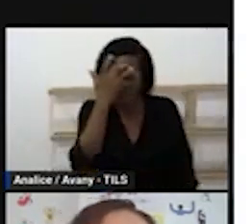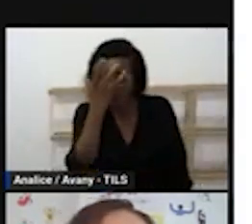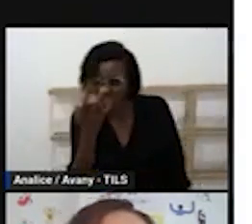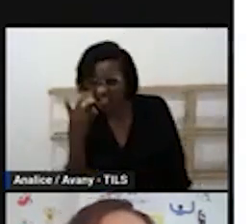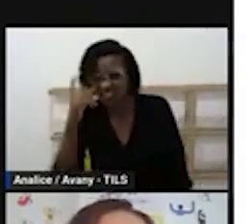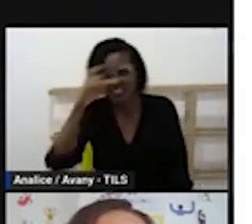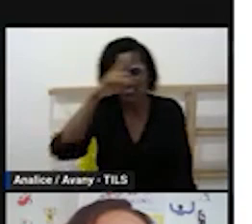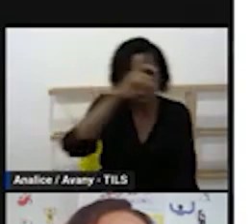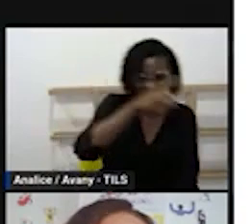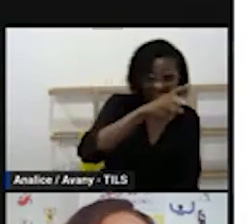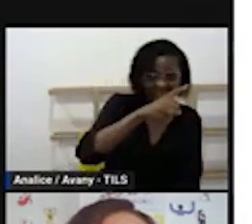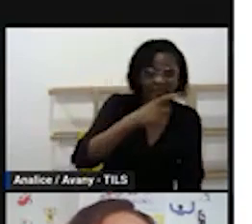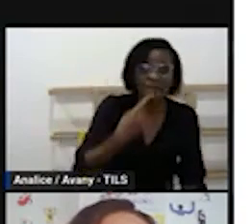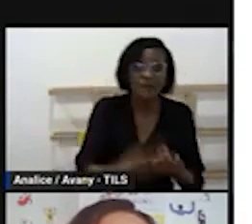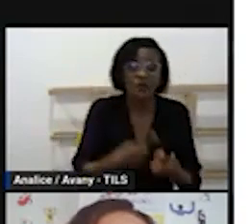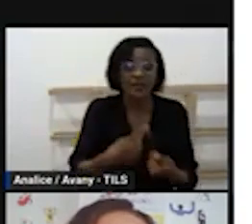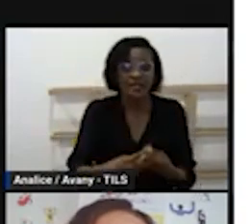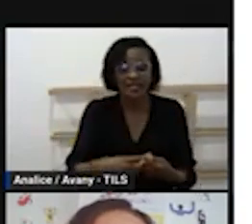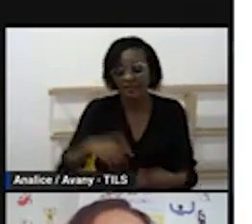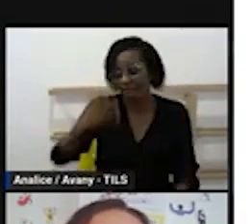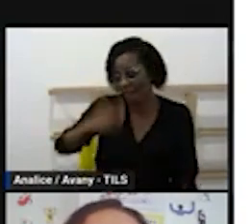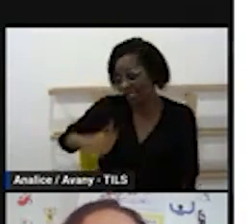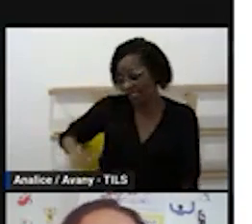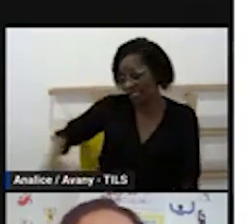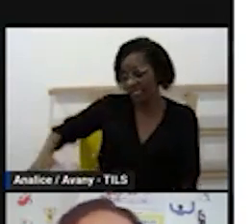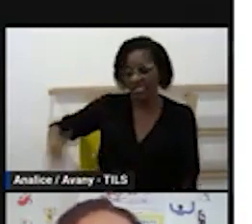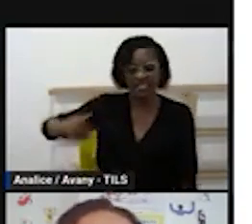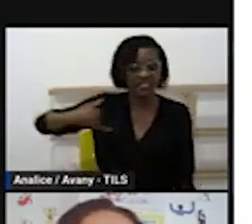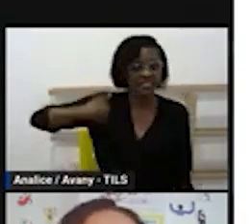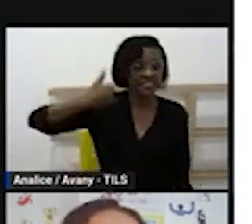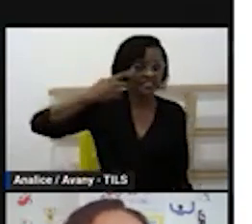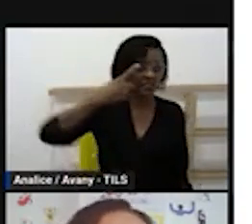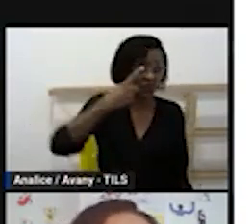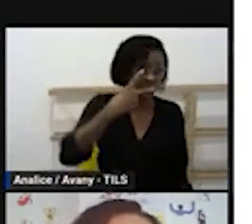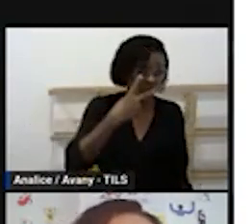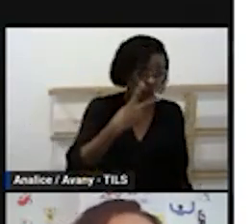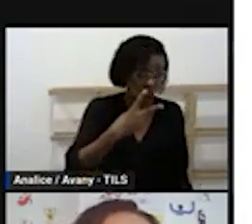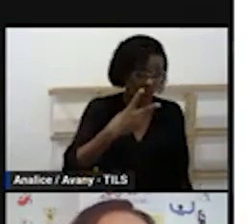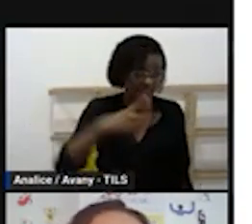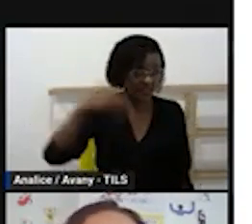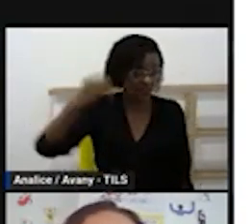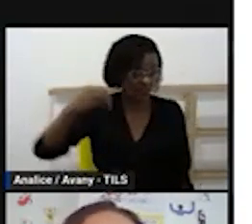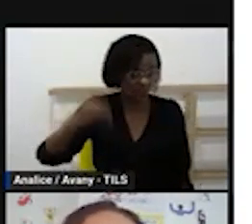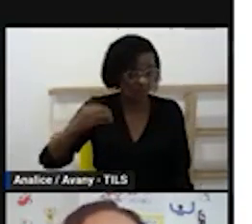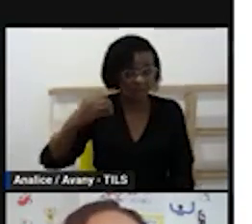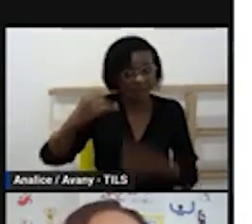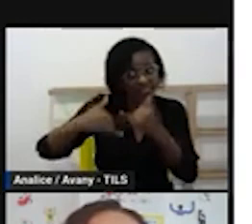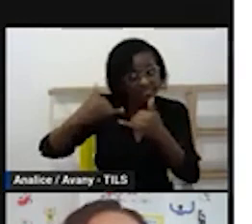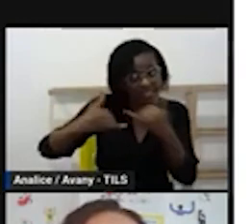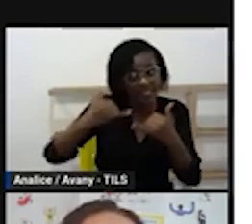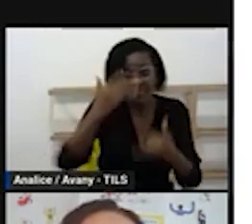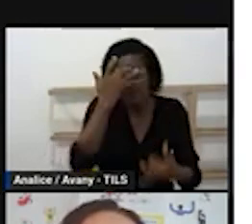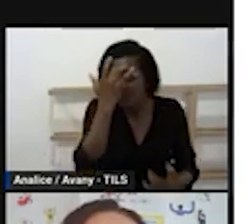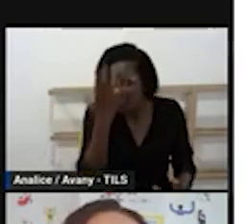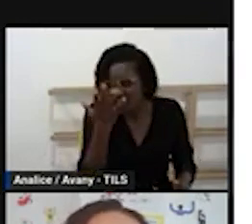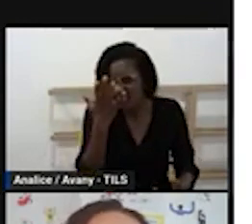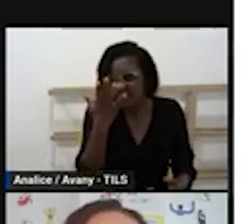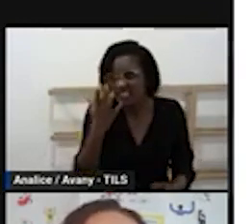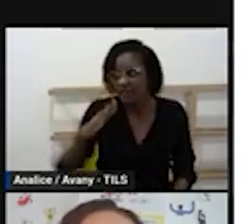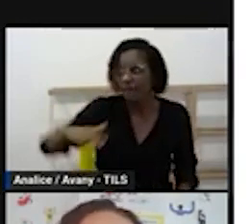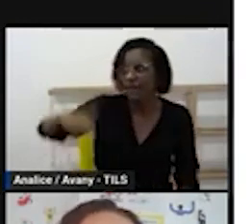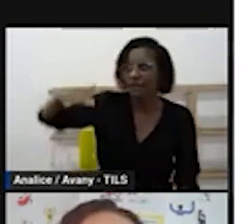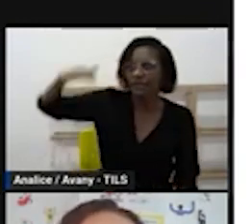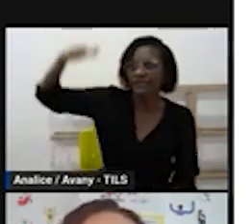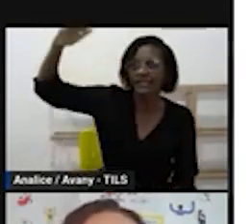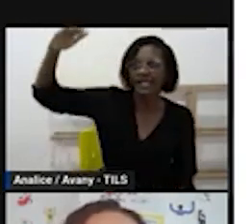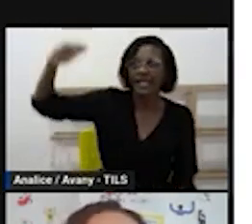menores a gente já trabalha muito com essa questão do jogo simbólico do brincar heurístico brincar com a natureza né com elementos da natureza então